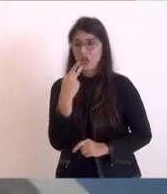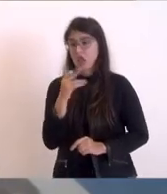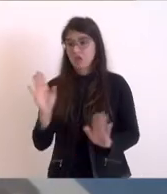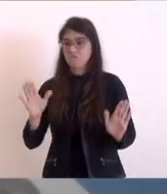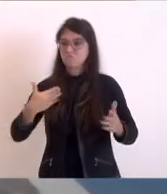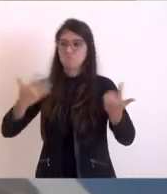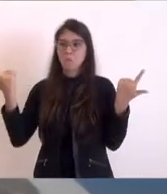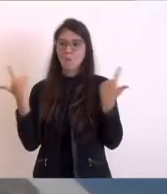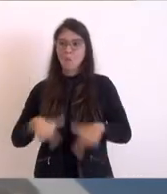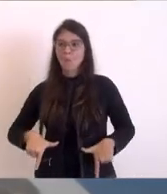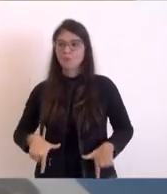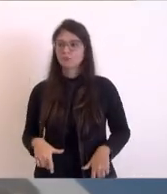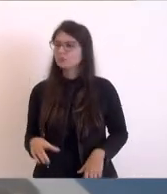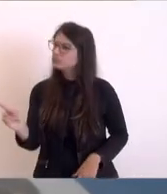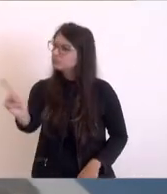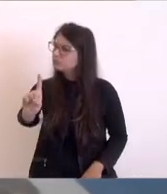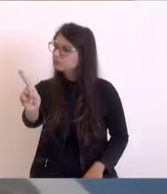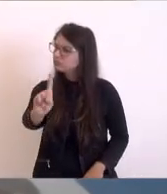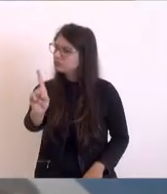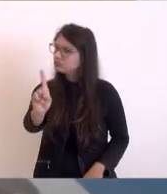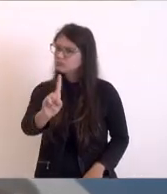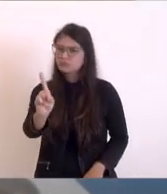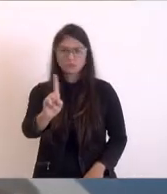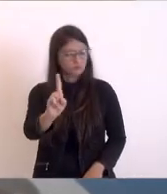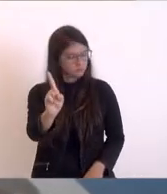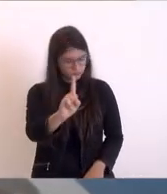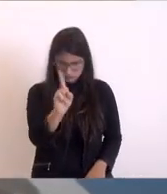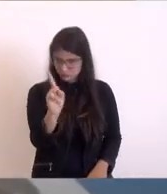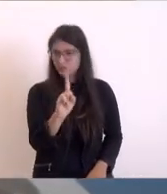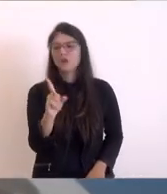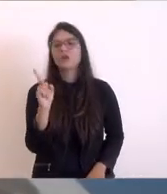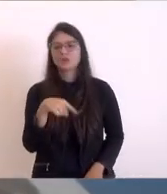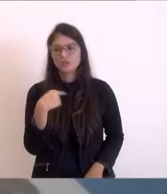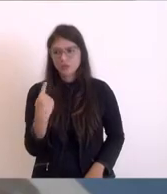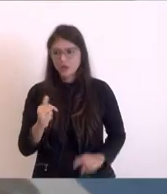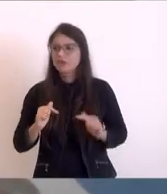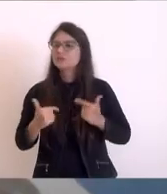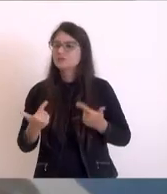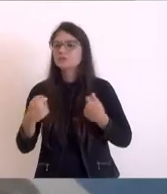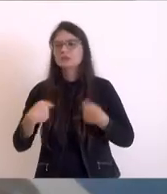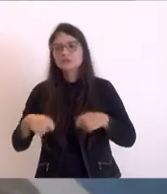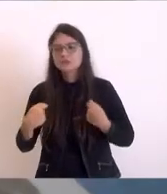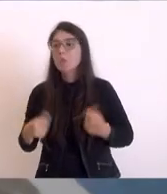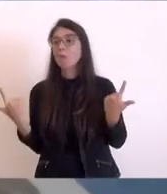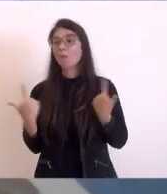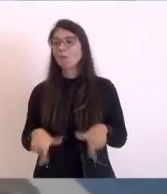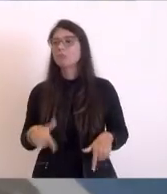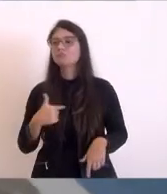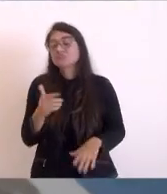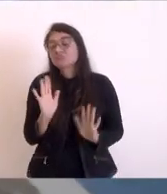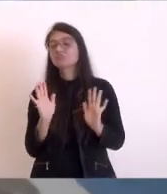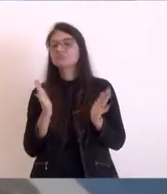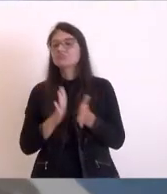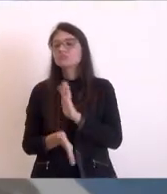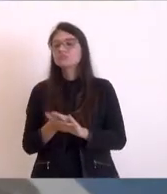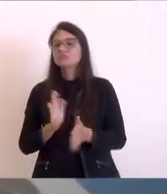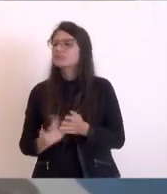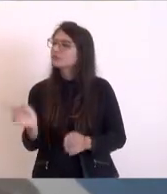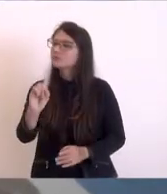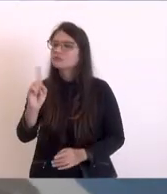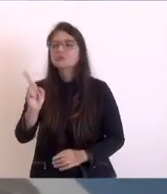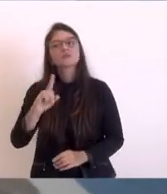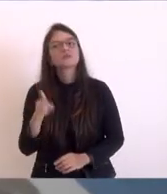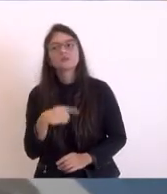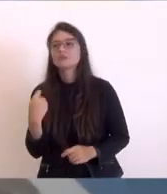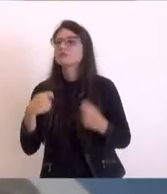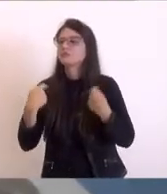temos volta e meia por causa da questão da capacidade da imunana laranjal lá para